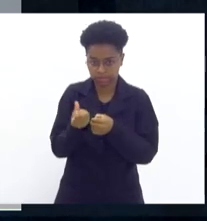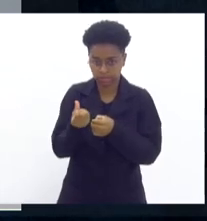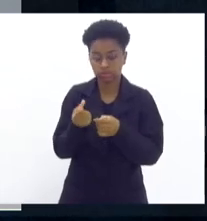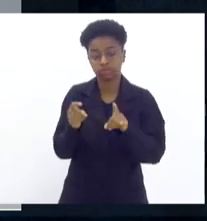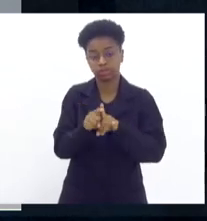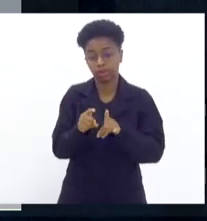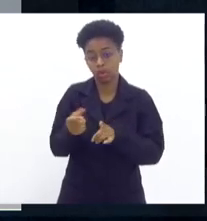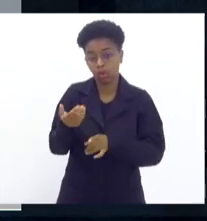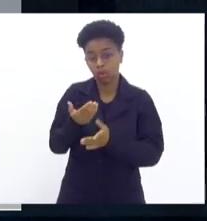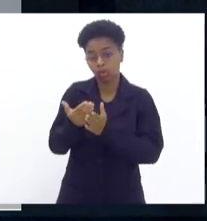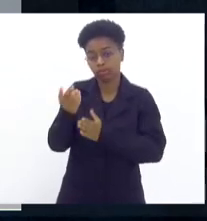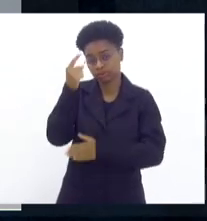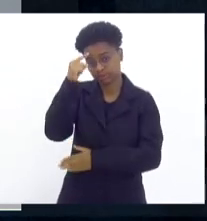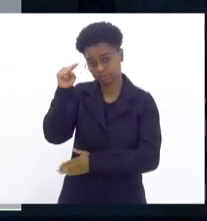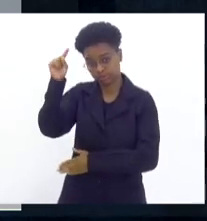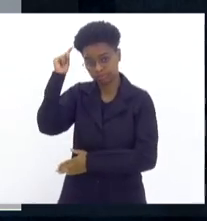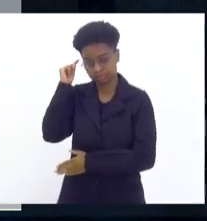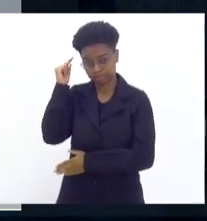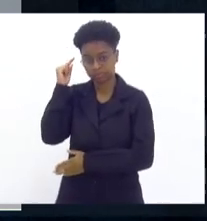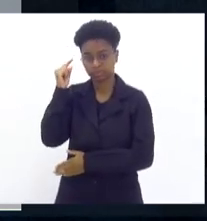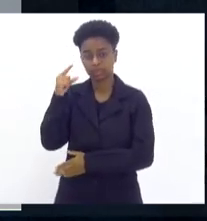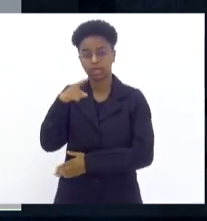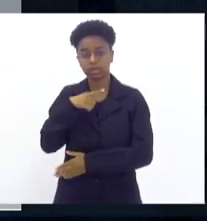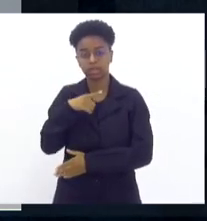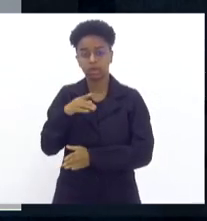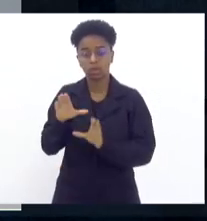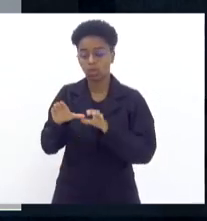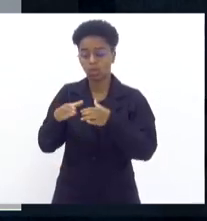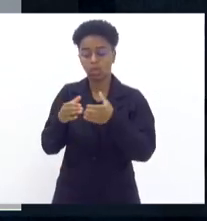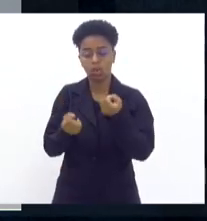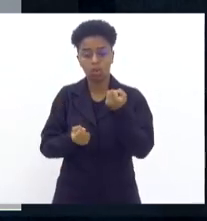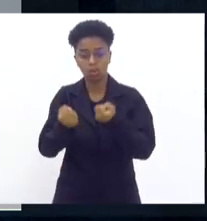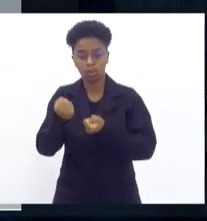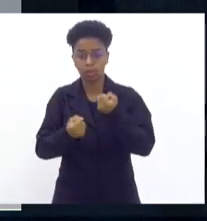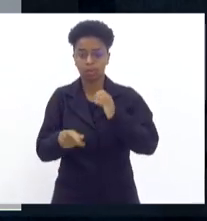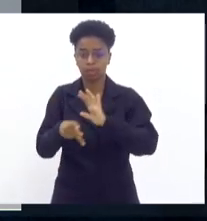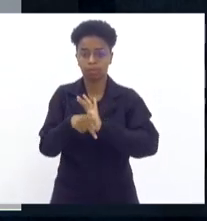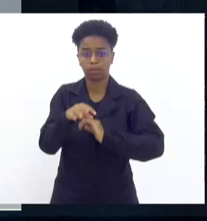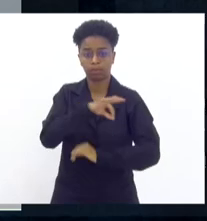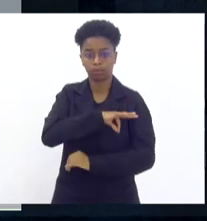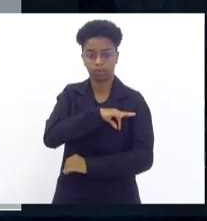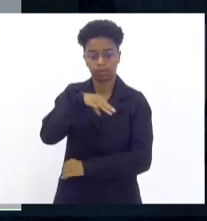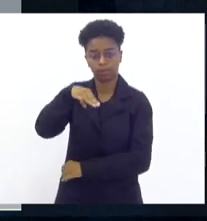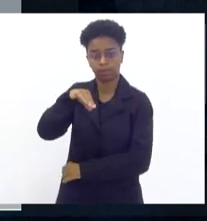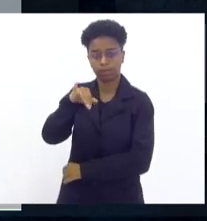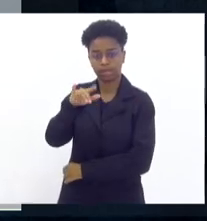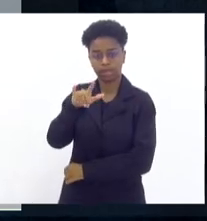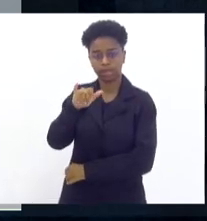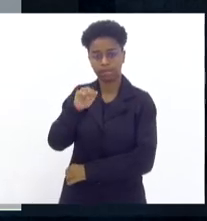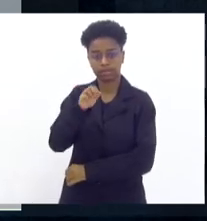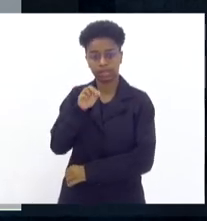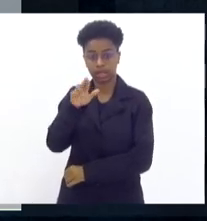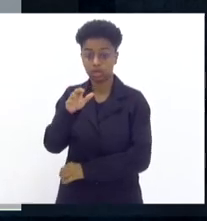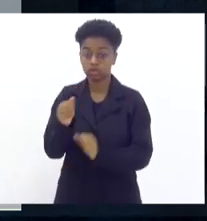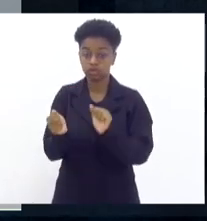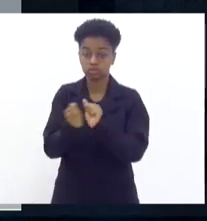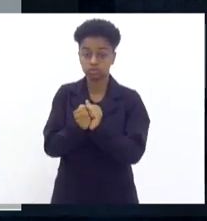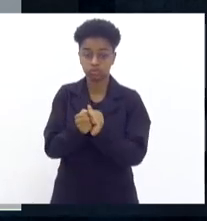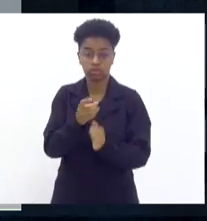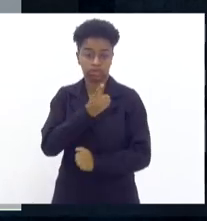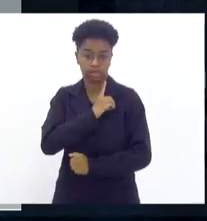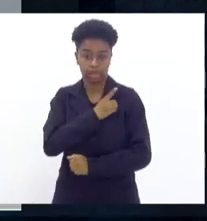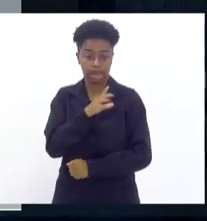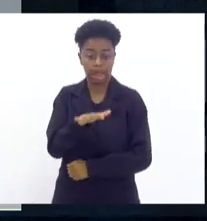que se iniciou na semana passada, um comboio da Polícia Militar com delegacias da área. Vem uma